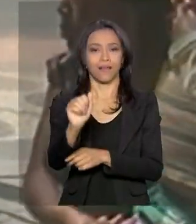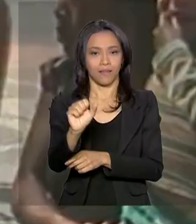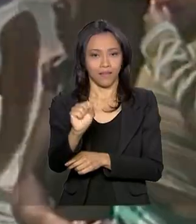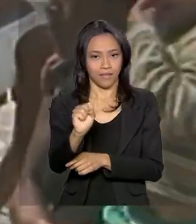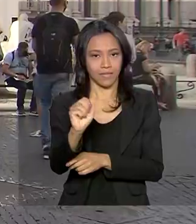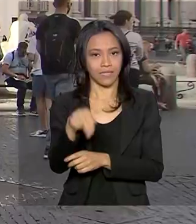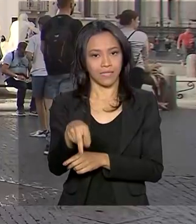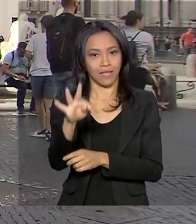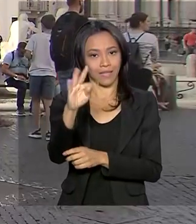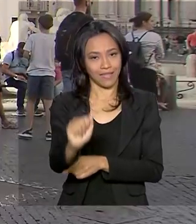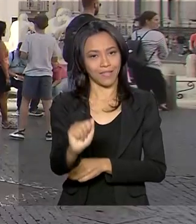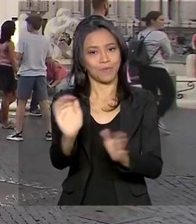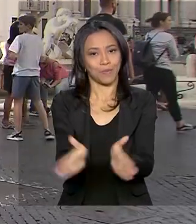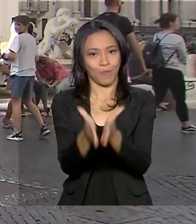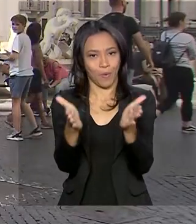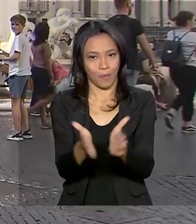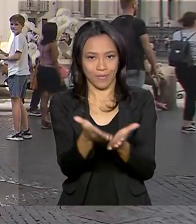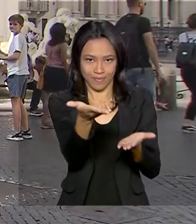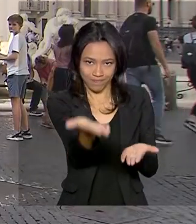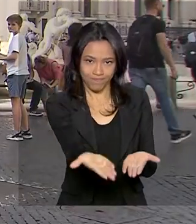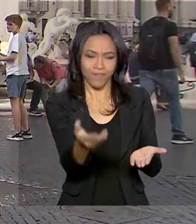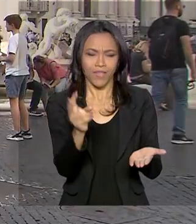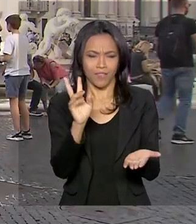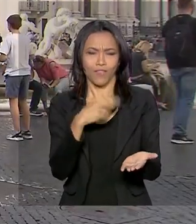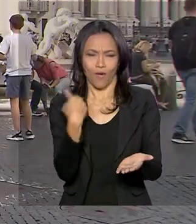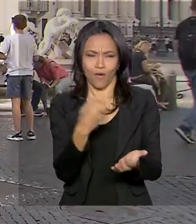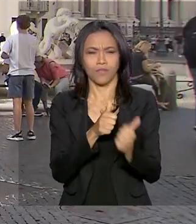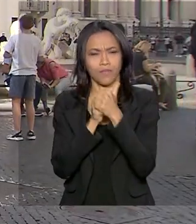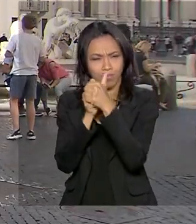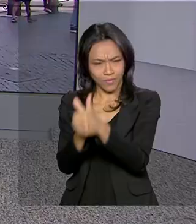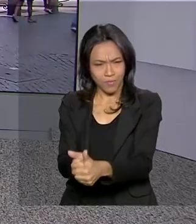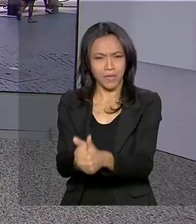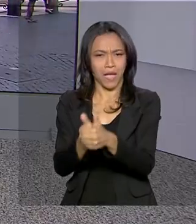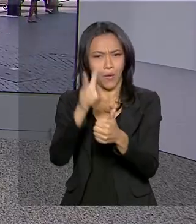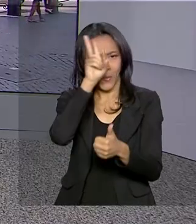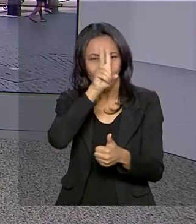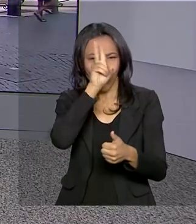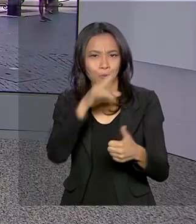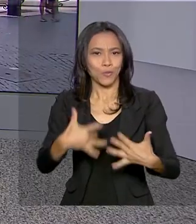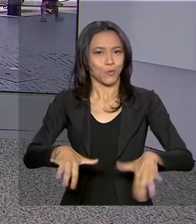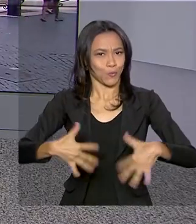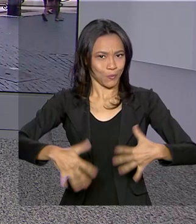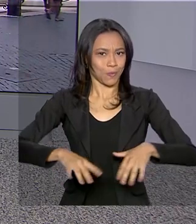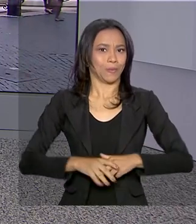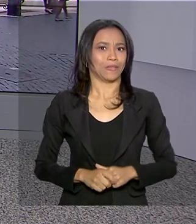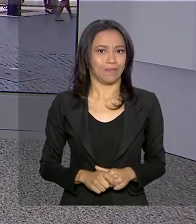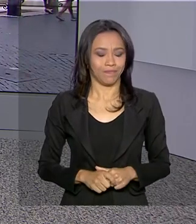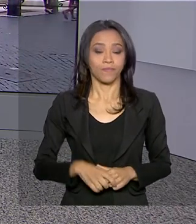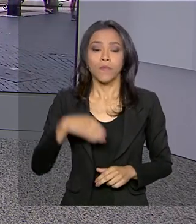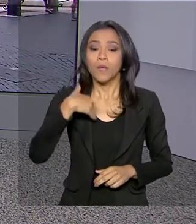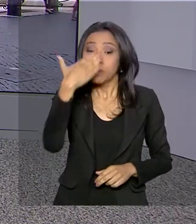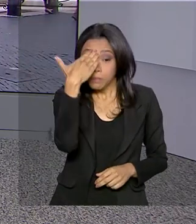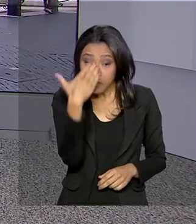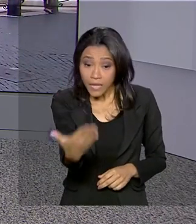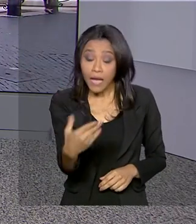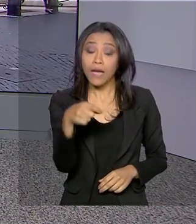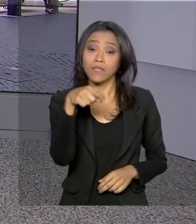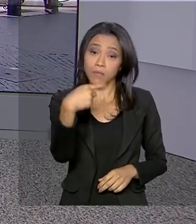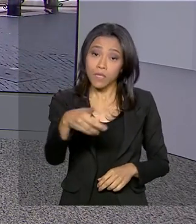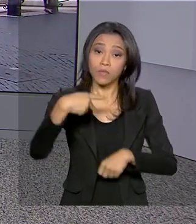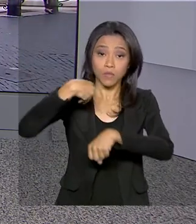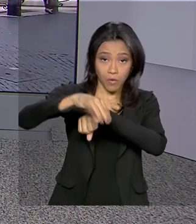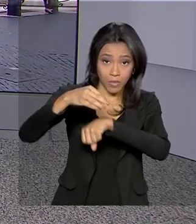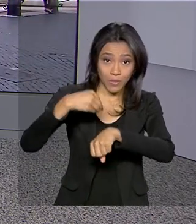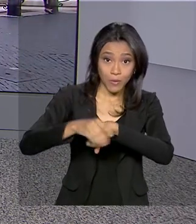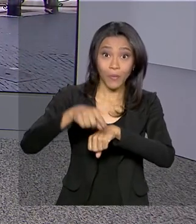Santa dos Pobres. E Renata, nós vamos acompanhar esse evento histórico. Eu volto com você. Obrigada, Pablo, pelas informações ao vivo, direto da